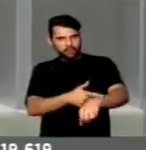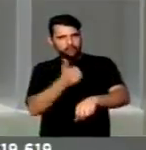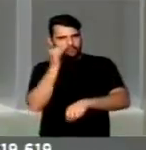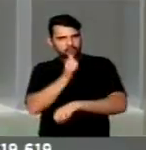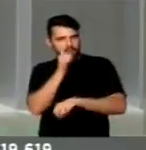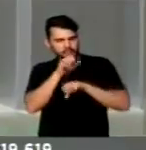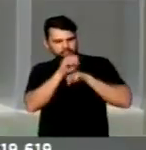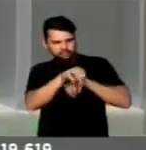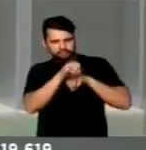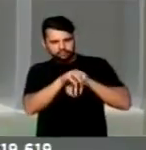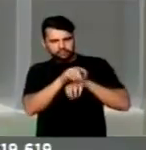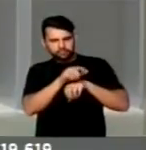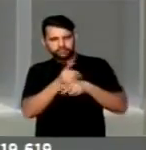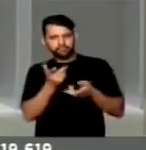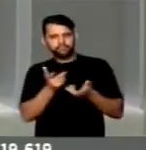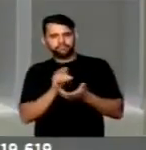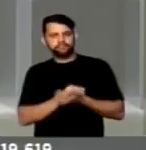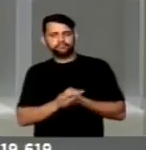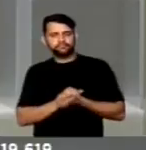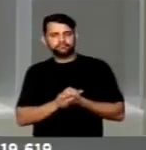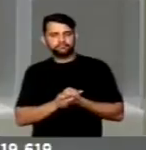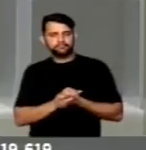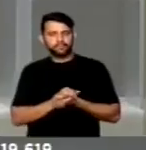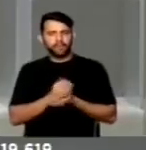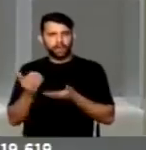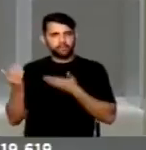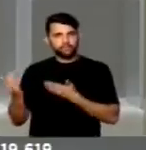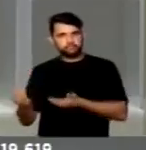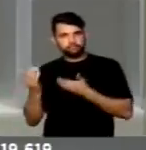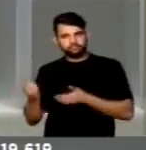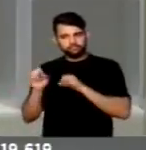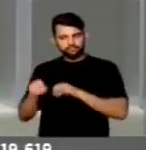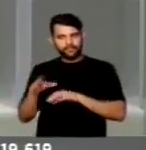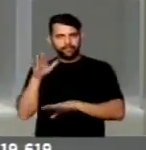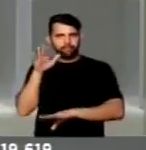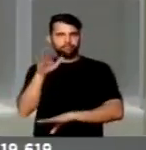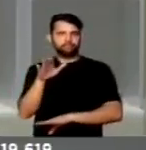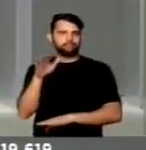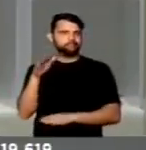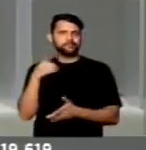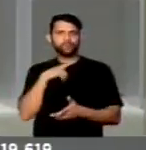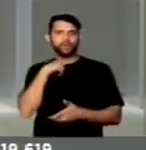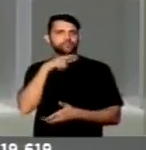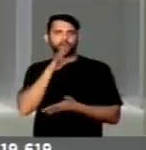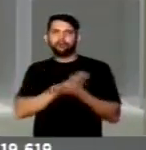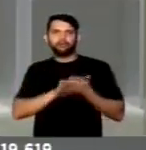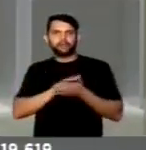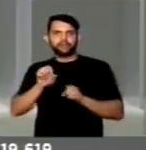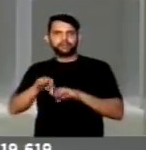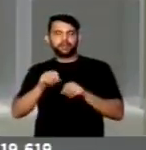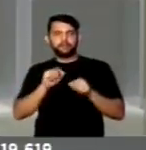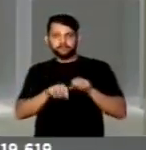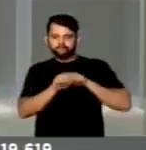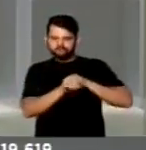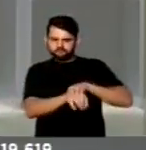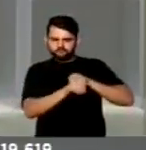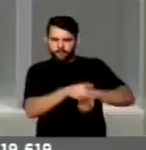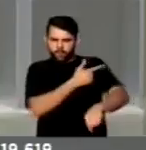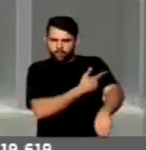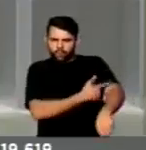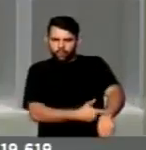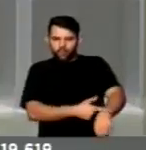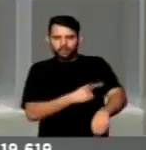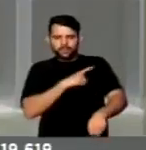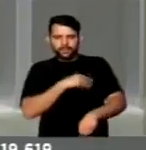na adolescência é tarde demais. Você educa quando